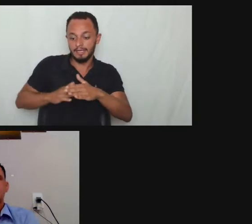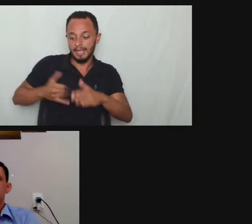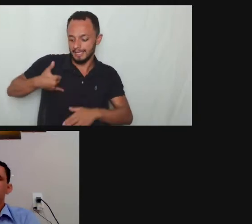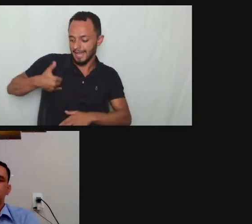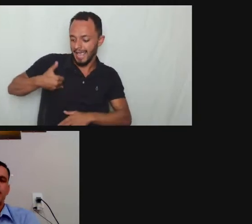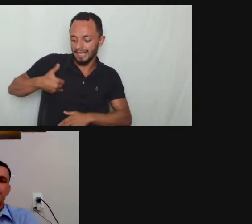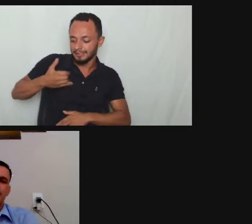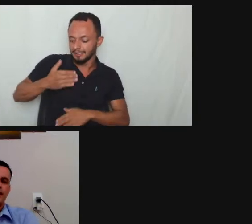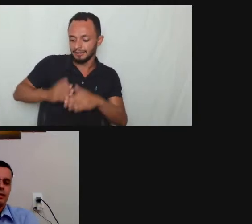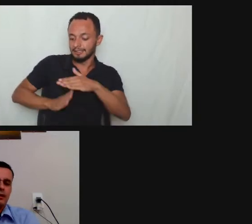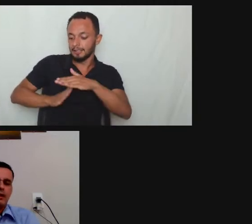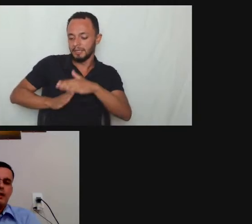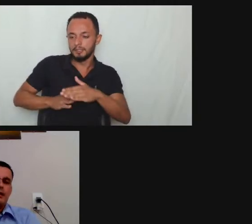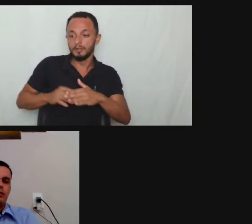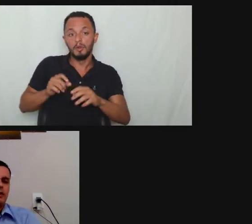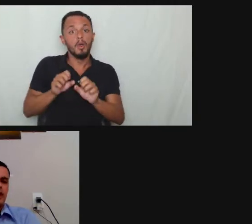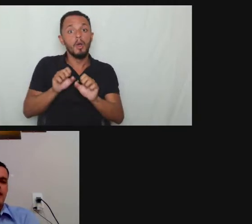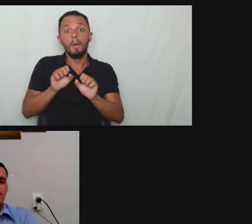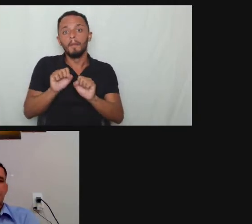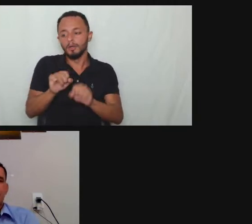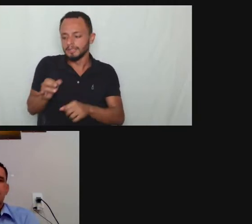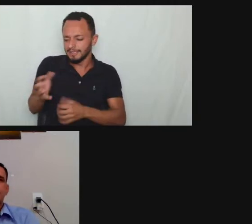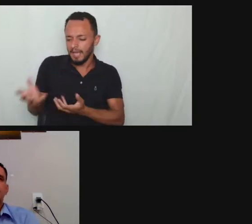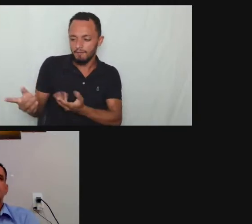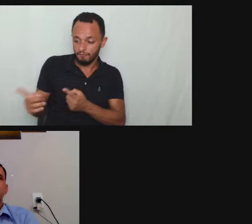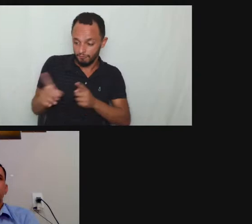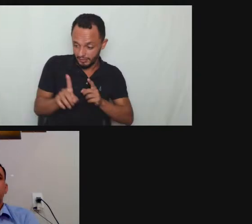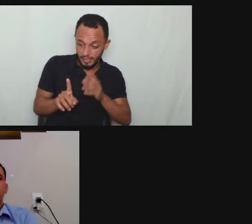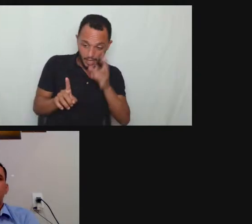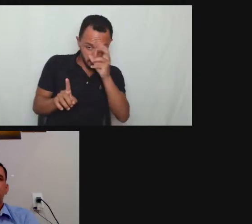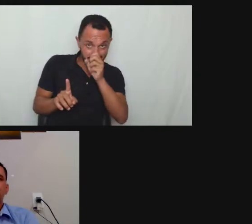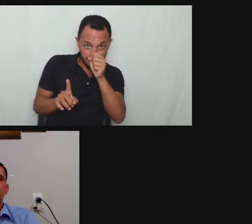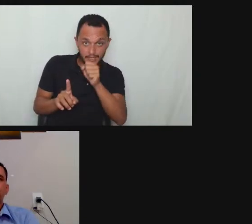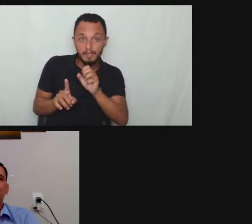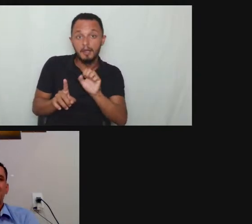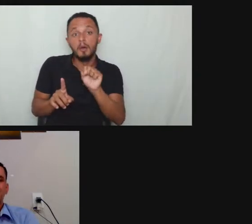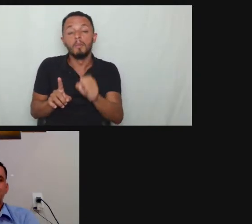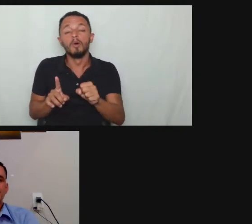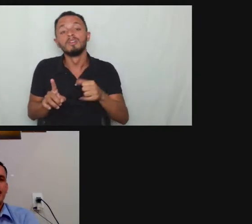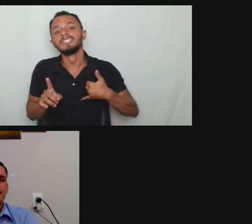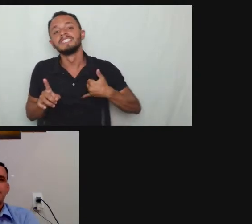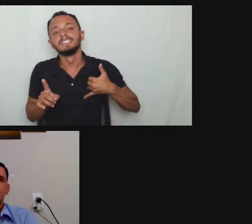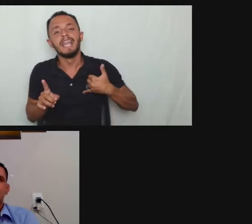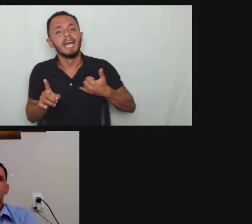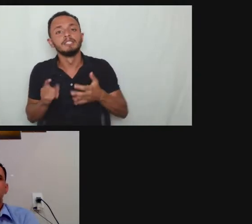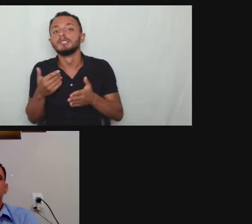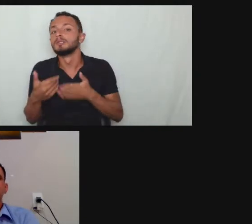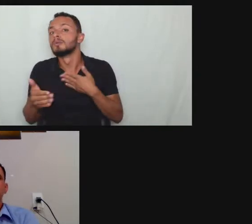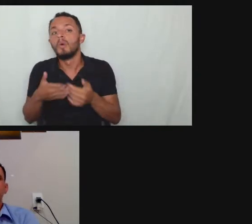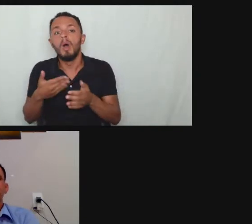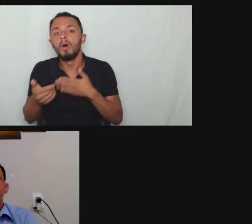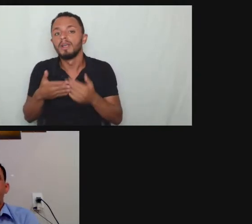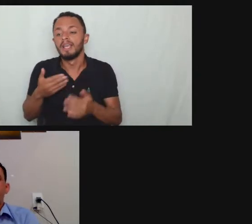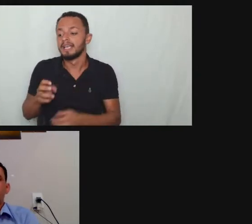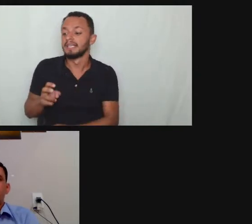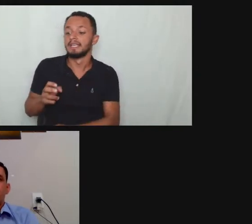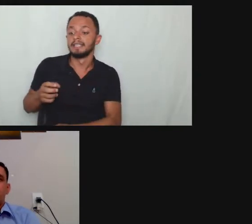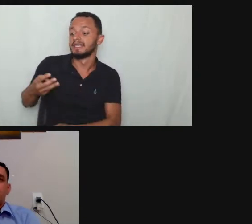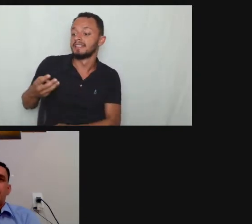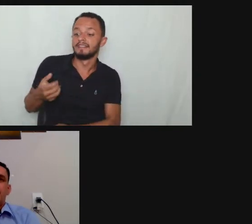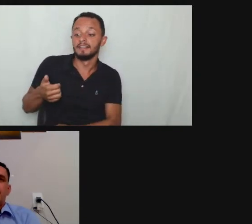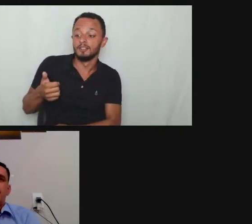50 60 80 não tem essa distinção então eu acho bastante interessante esse artigo aí